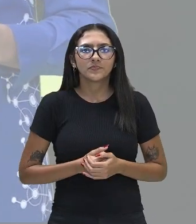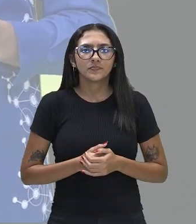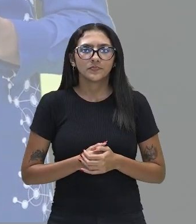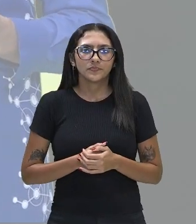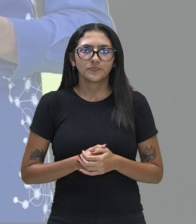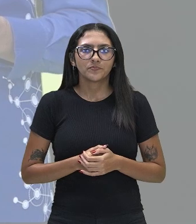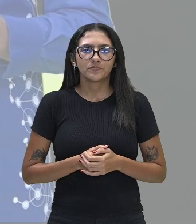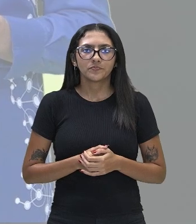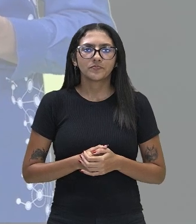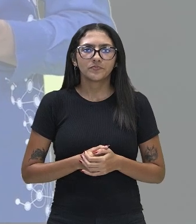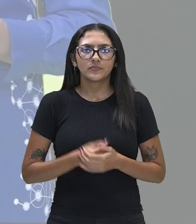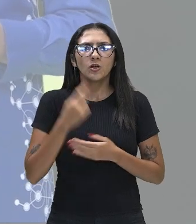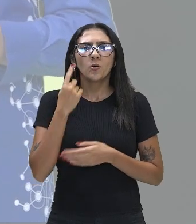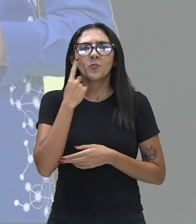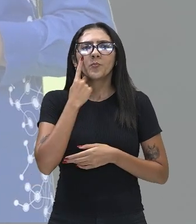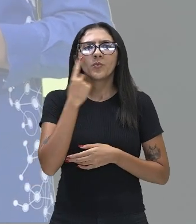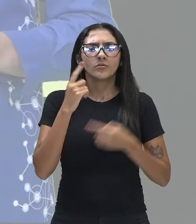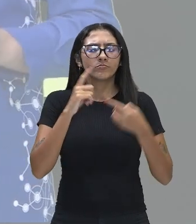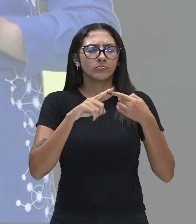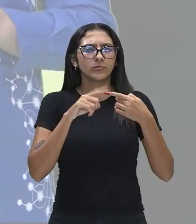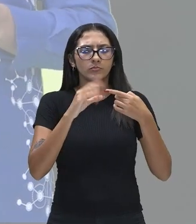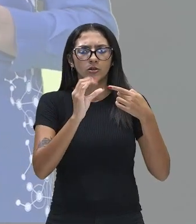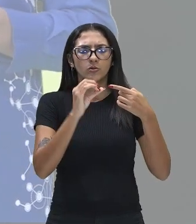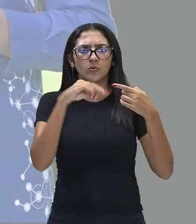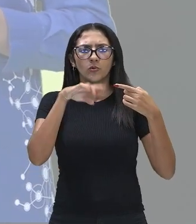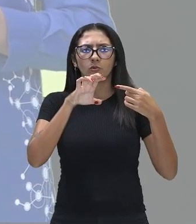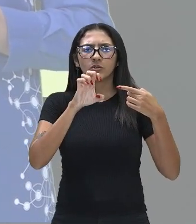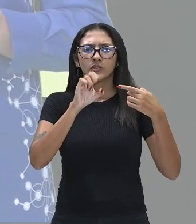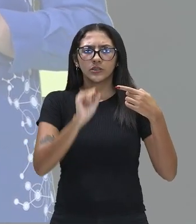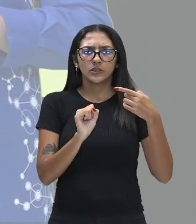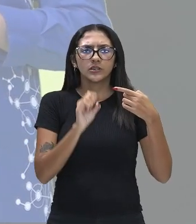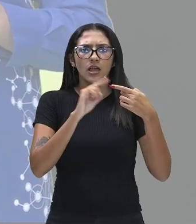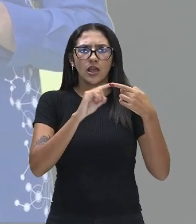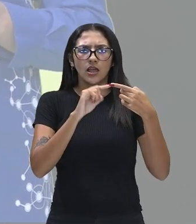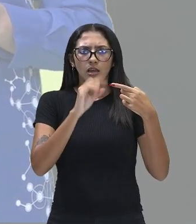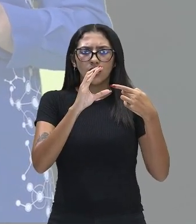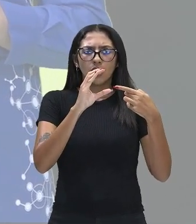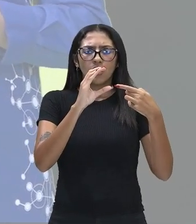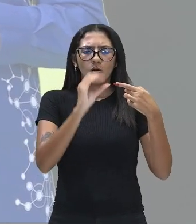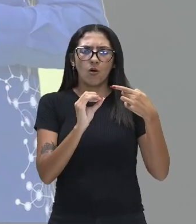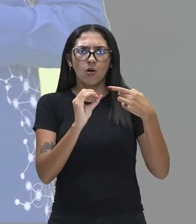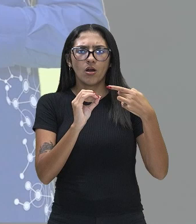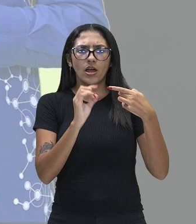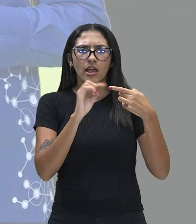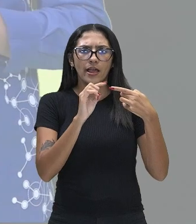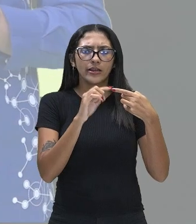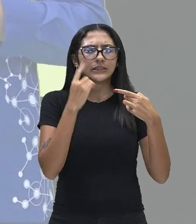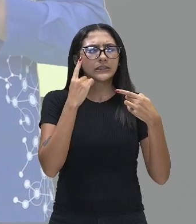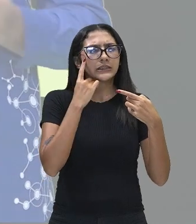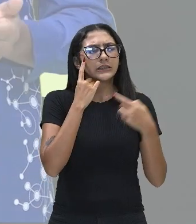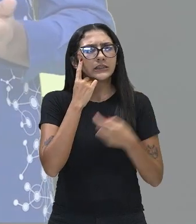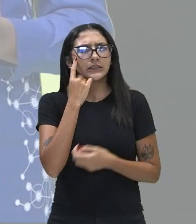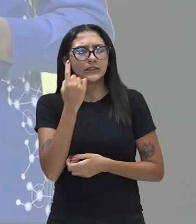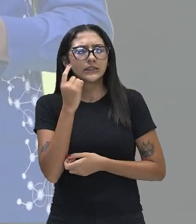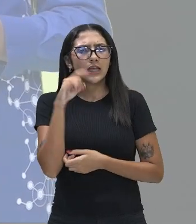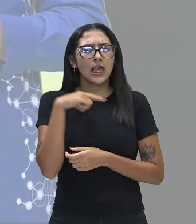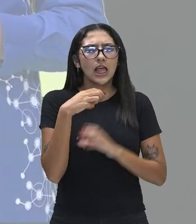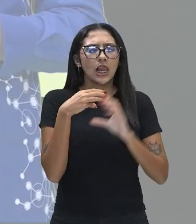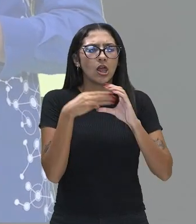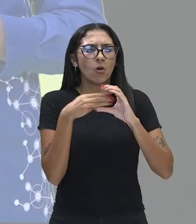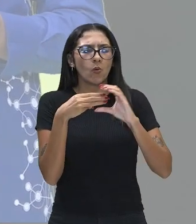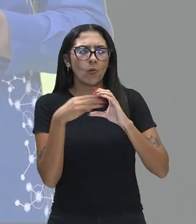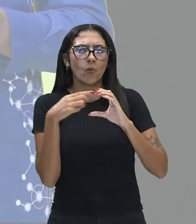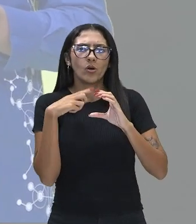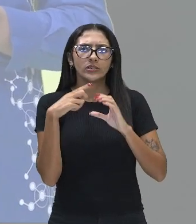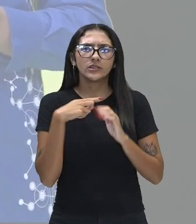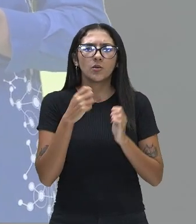Pensa só, a palavra aí, cones, ela começa com CO, né? E aí você pode associar, os cones são as células que permitem